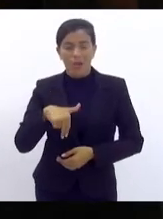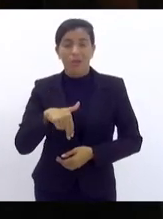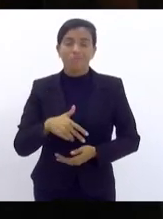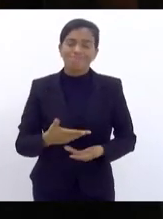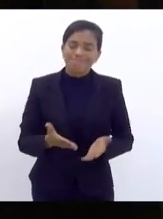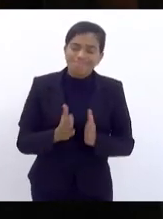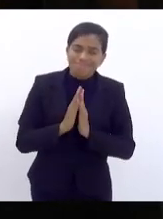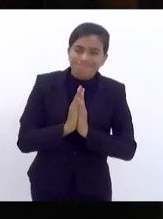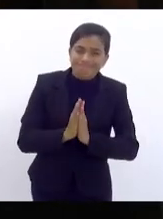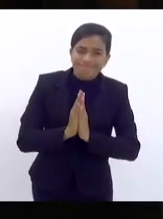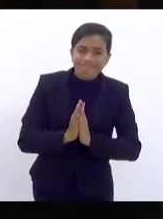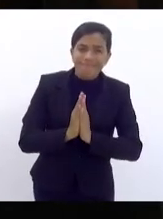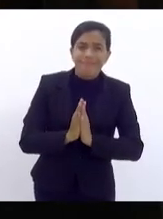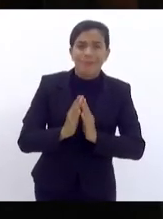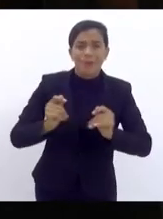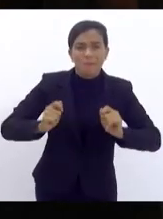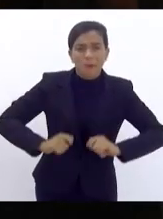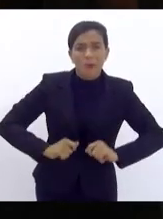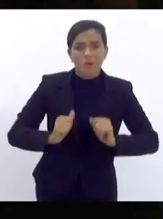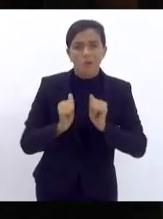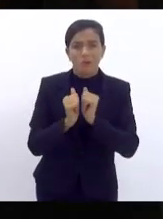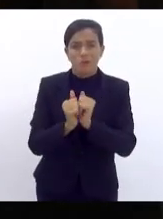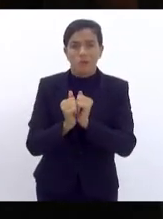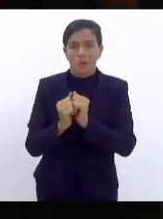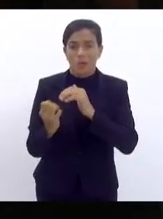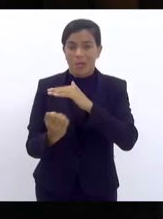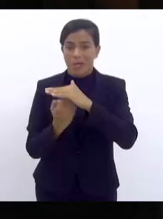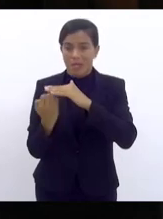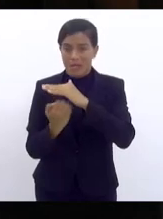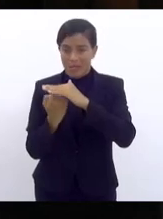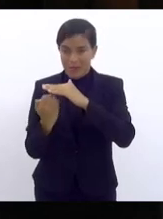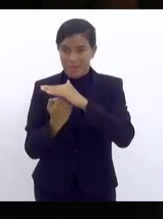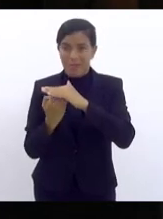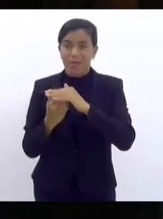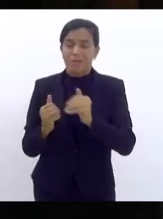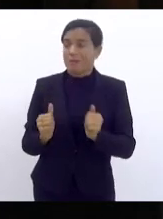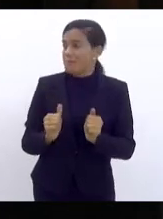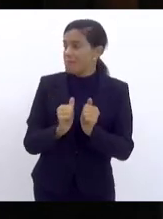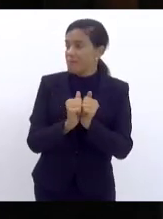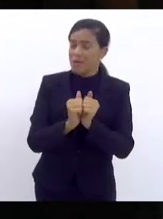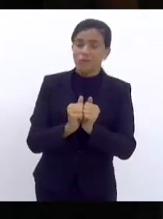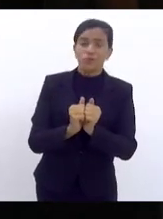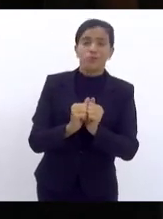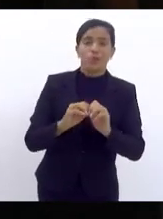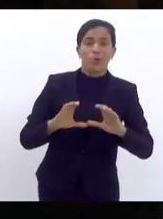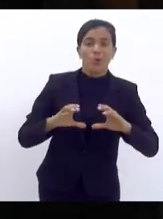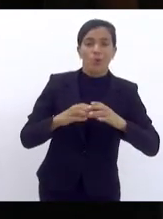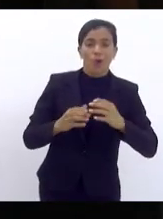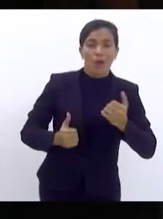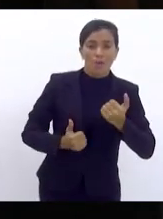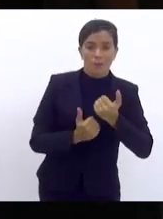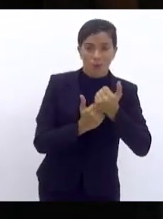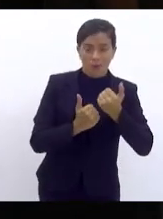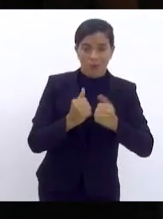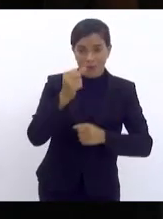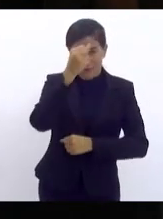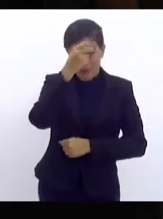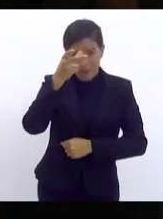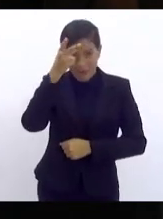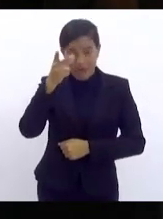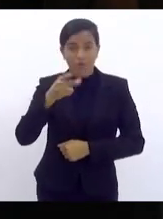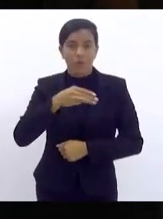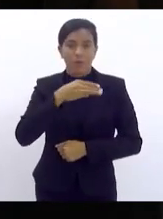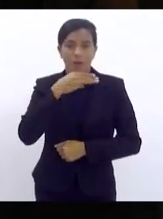que possa, juntamente com a empresa, com todo o apoio da Prefeitura de Mangaratiba, que possa